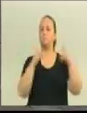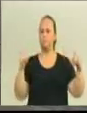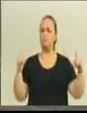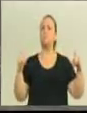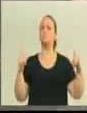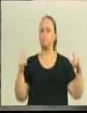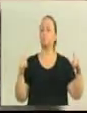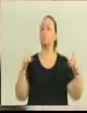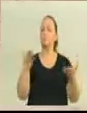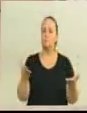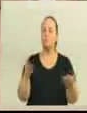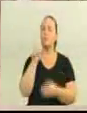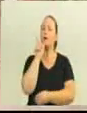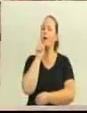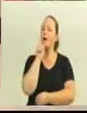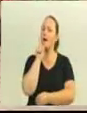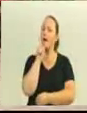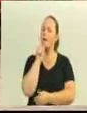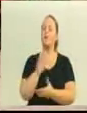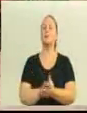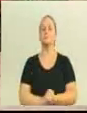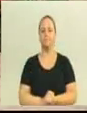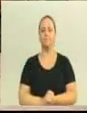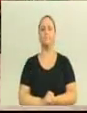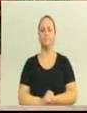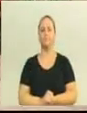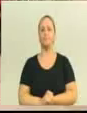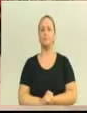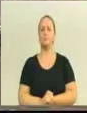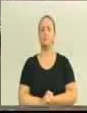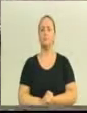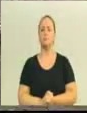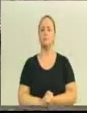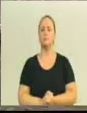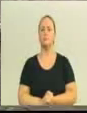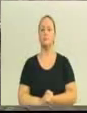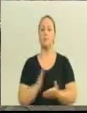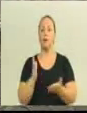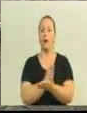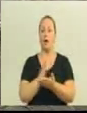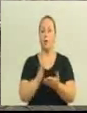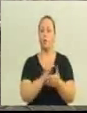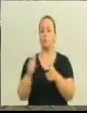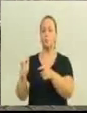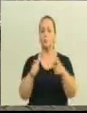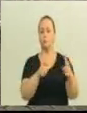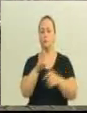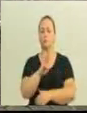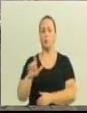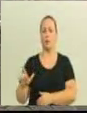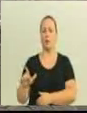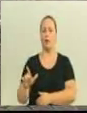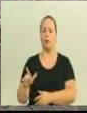água. Uma coisa que poucos loteamentos em Blumenau tem, o Zé Cabombeiro